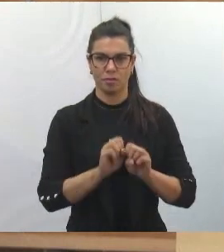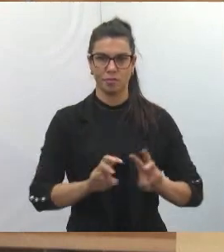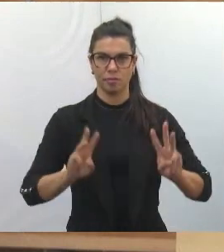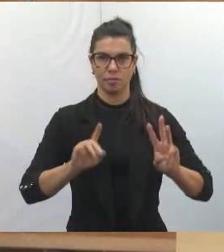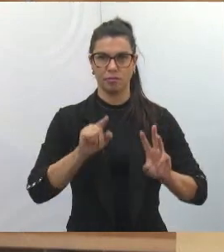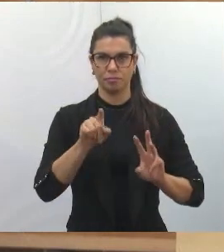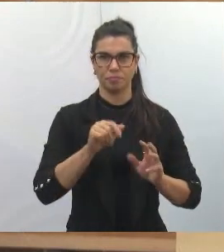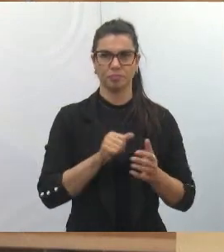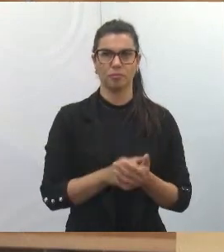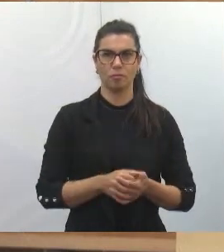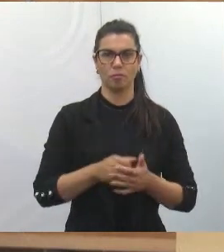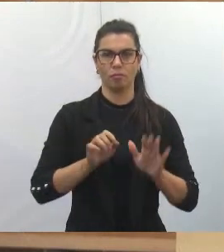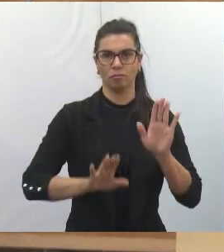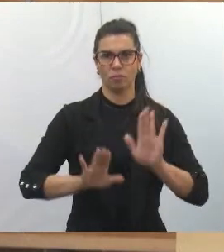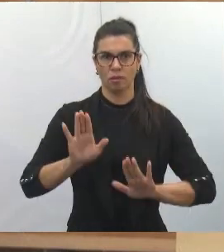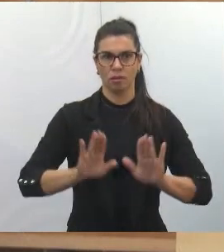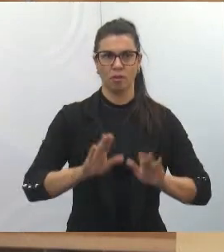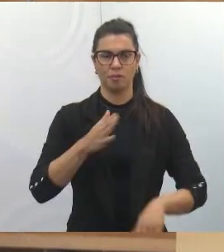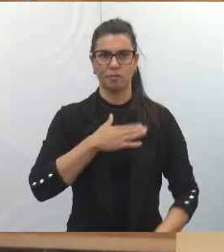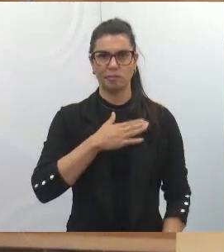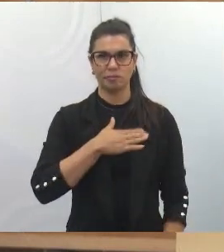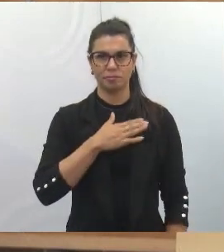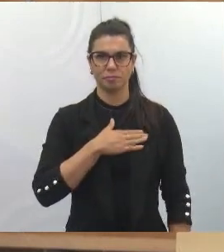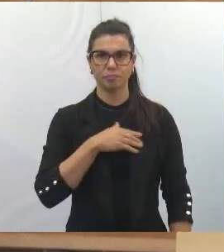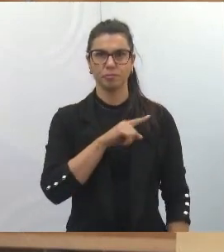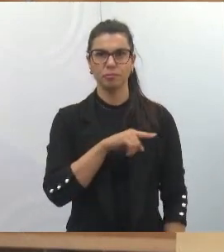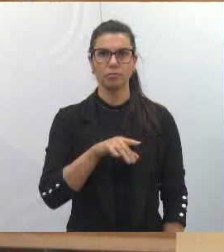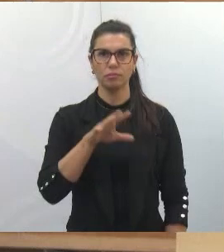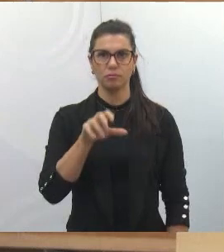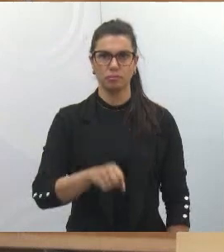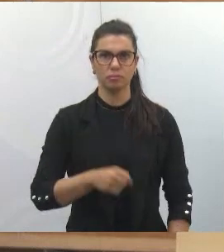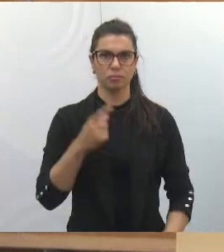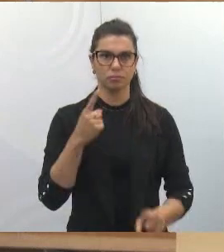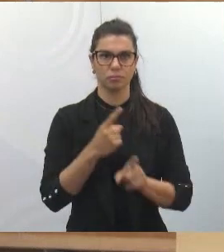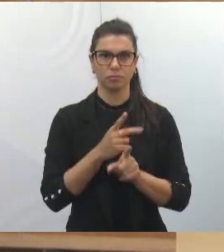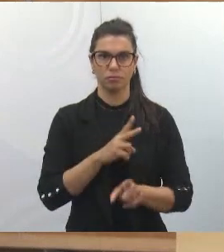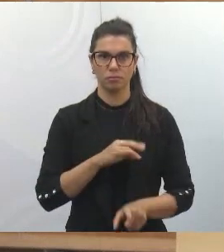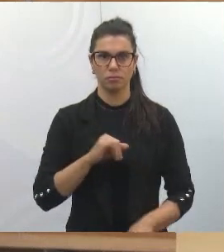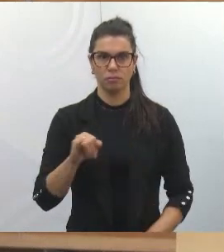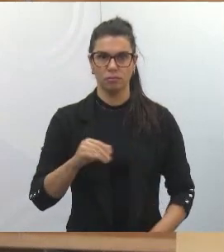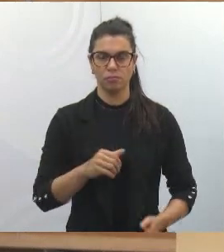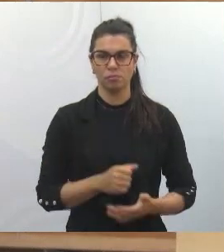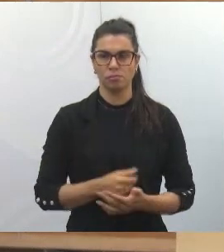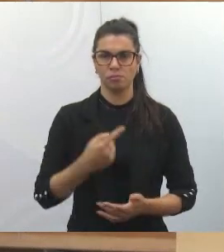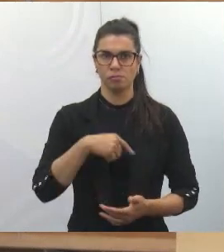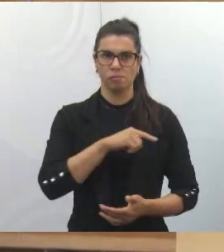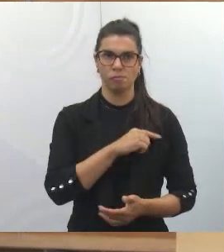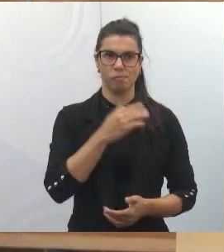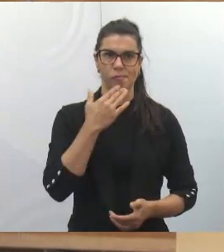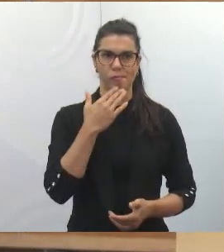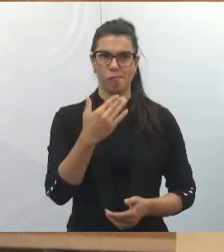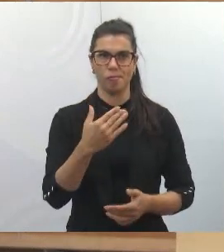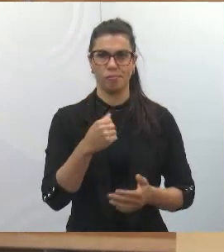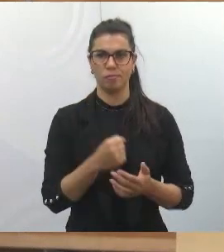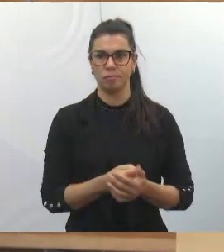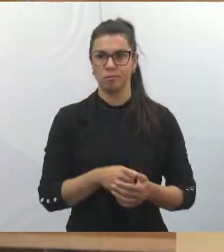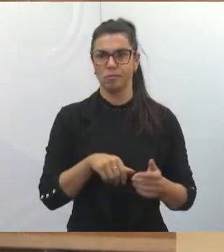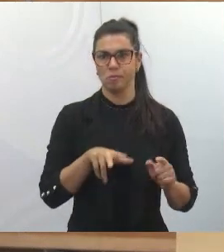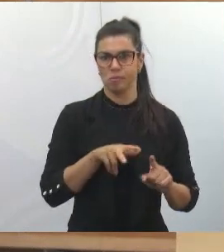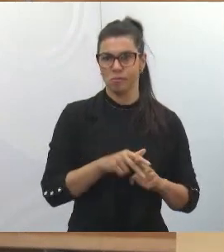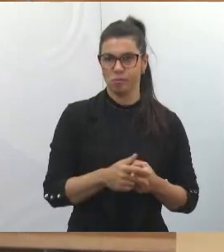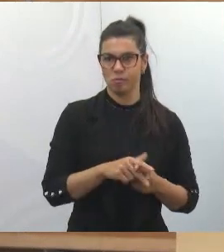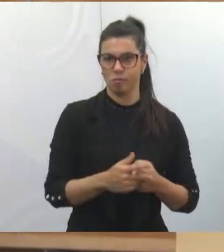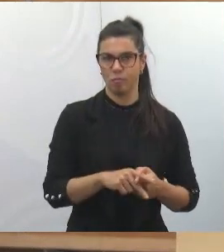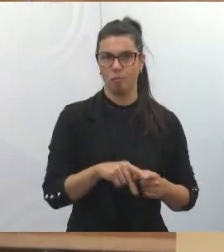buscar a indicação da vereadora dessa sessão, vai estar lá. Então, a gente pediu a reformulação dessa calçada ali na